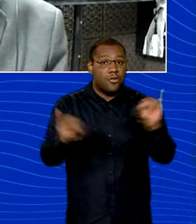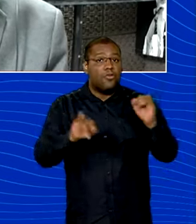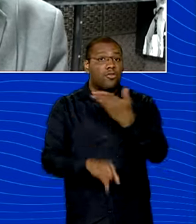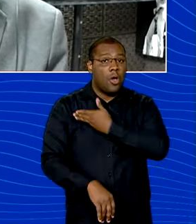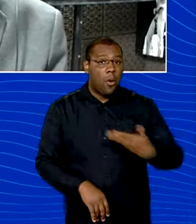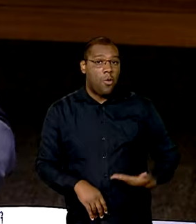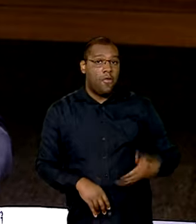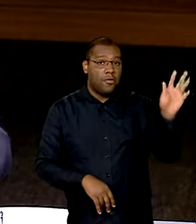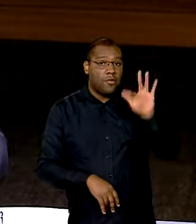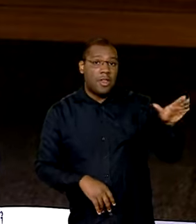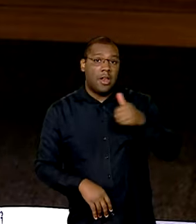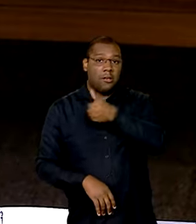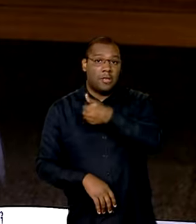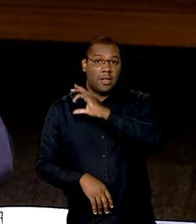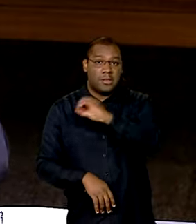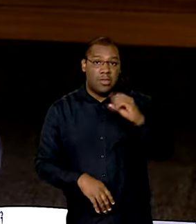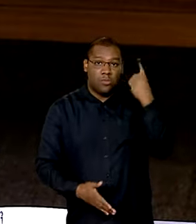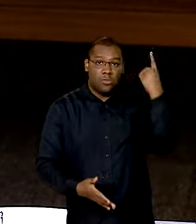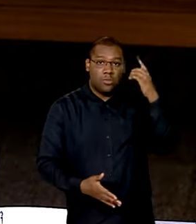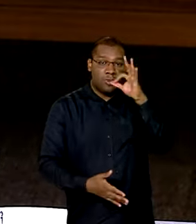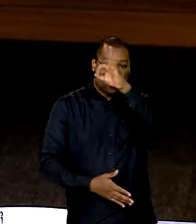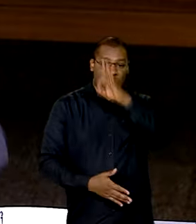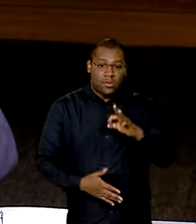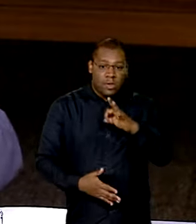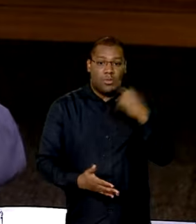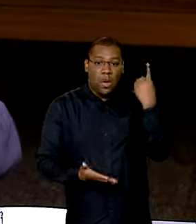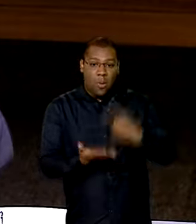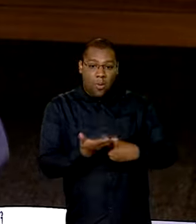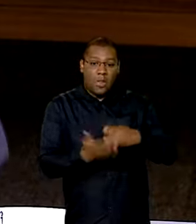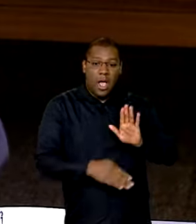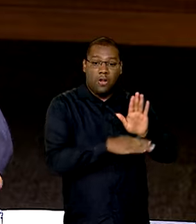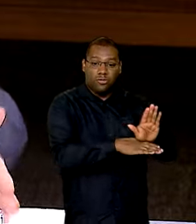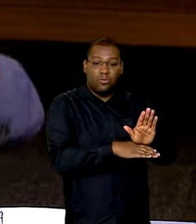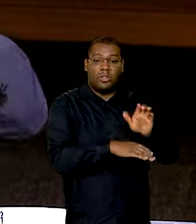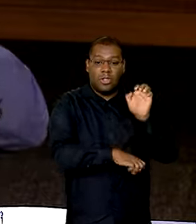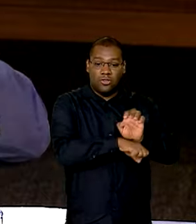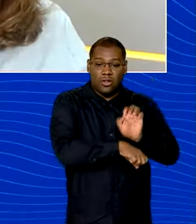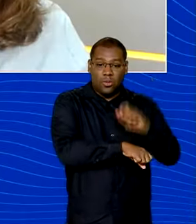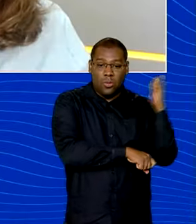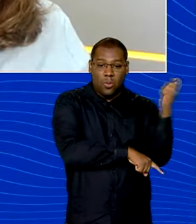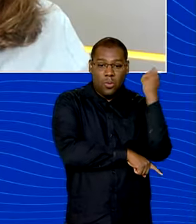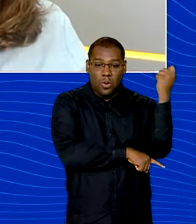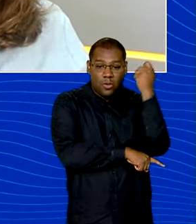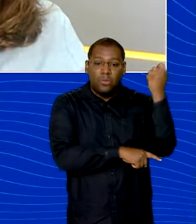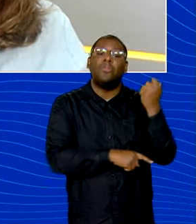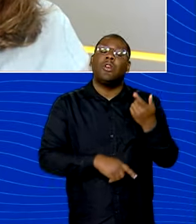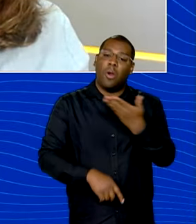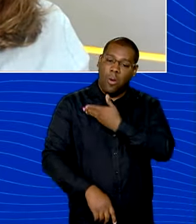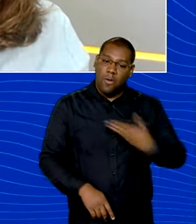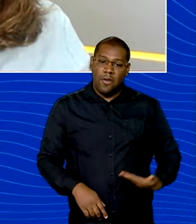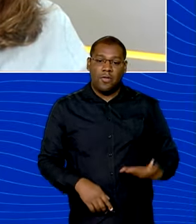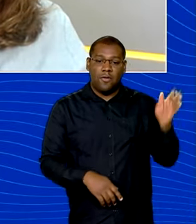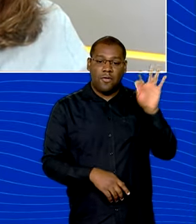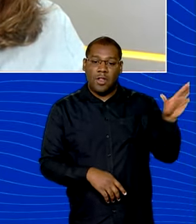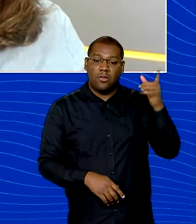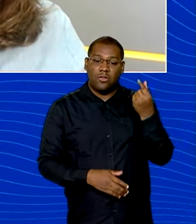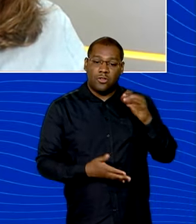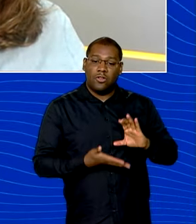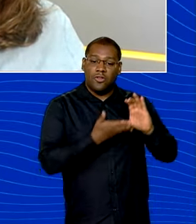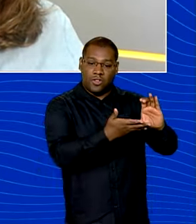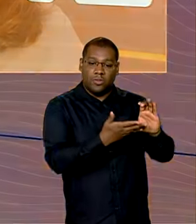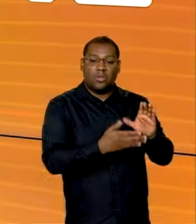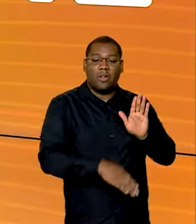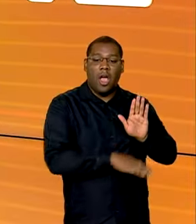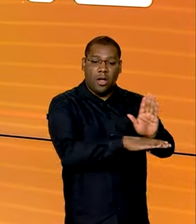está 100% comprometido em ajudar o Rio Grande do Sul e reafirma que não faltarão recursos para atender o Estado.